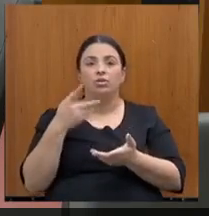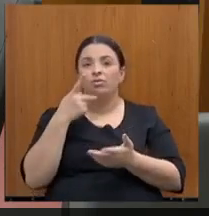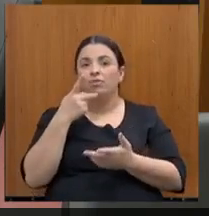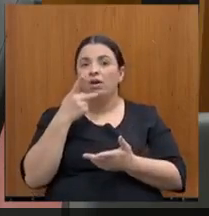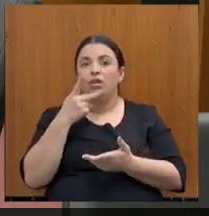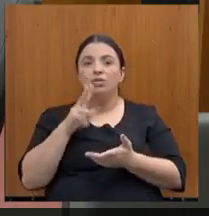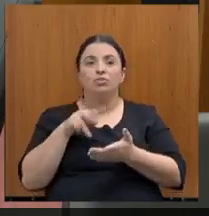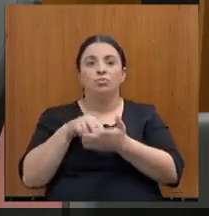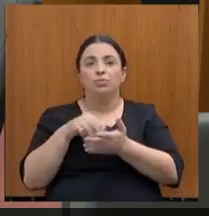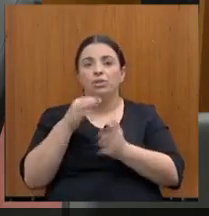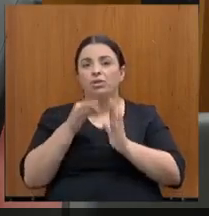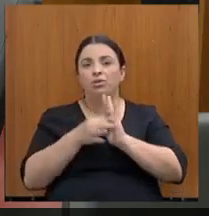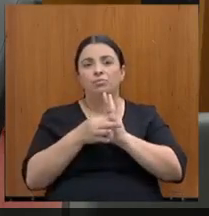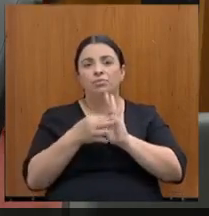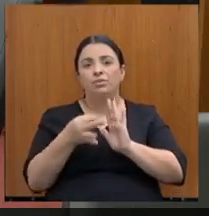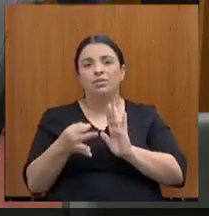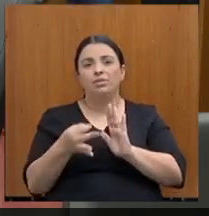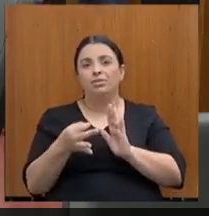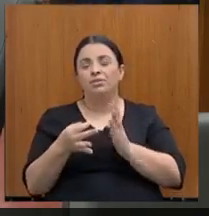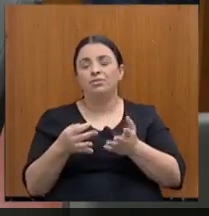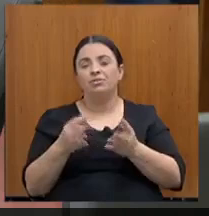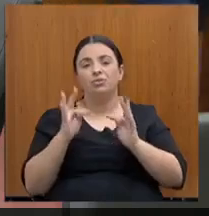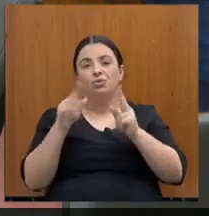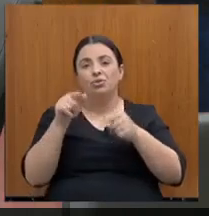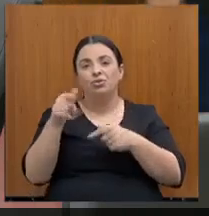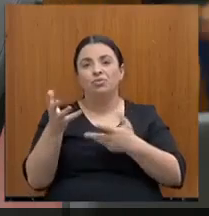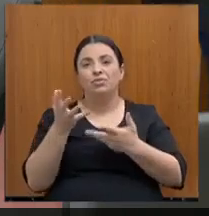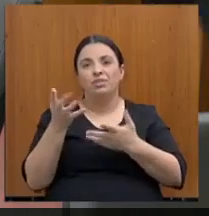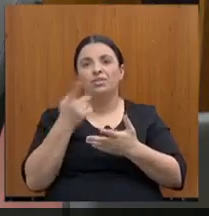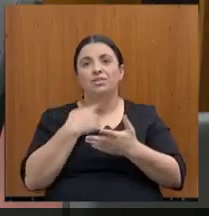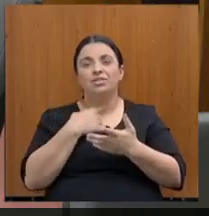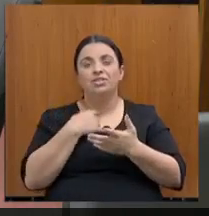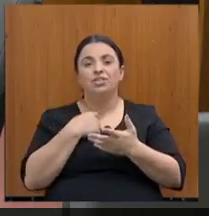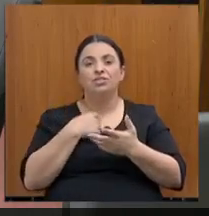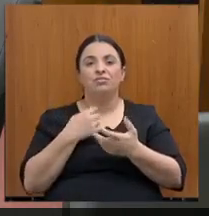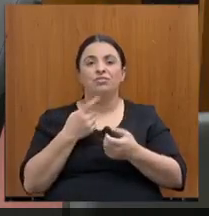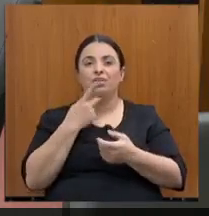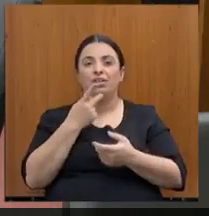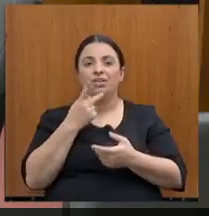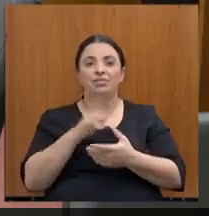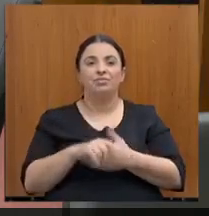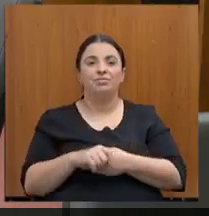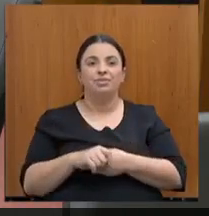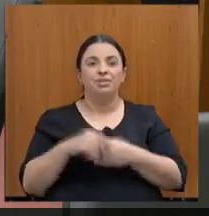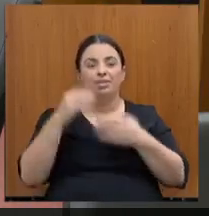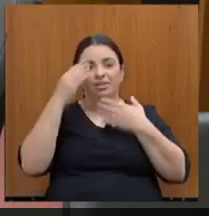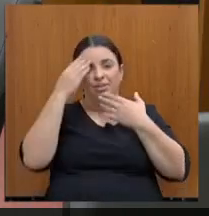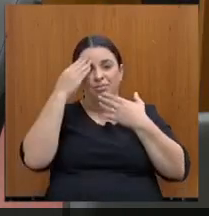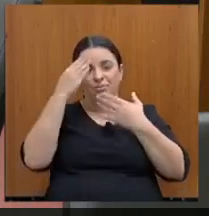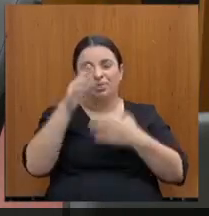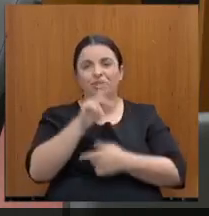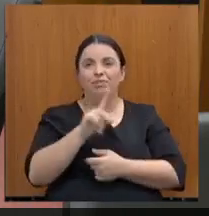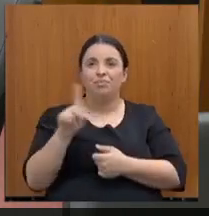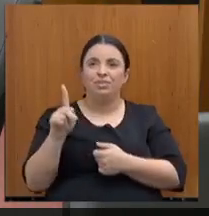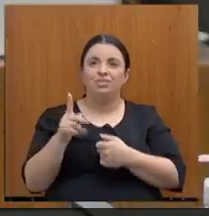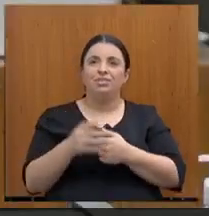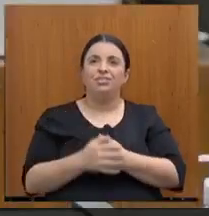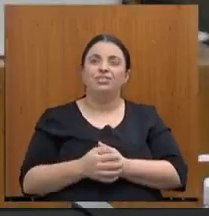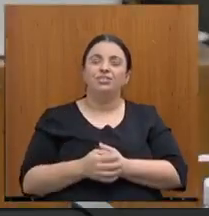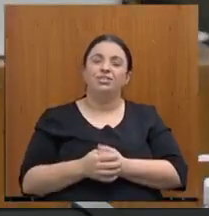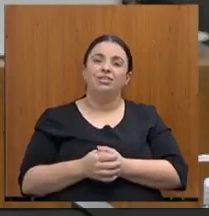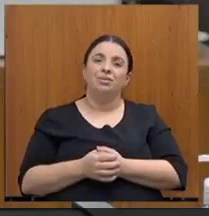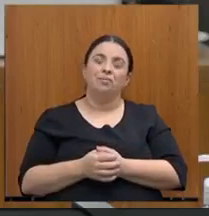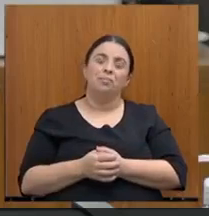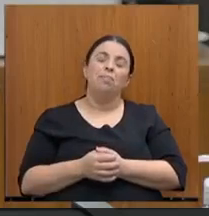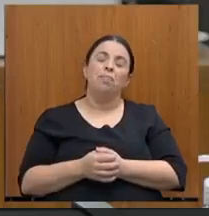posicionamentos e opiniões, questionamentos que você queira fazer. Ok, obrigada, presidente. de acordar... Bom,